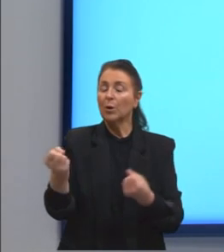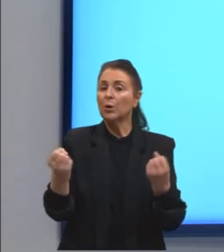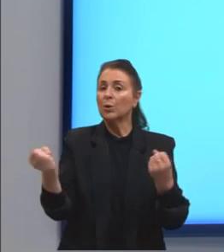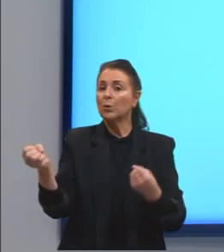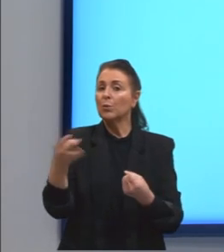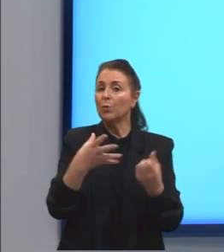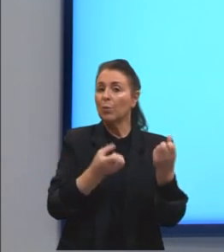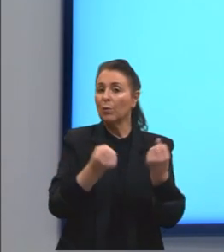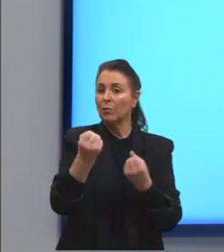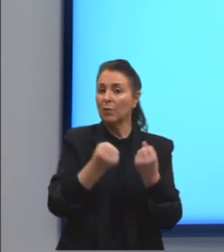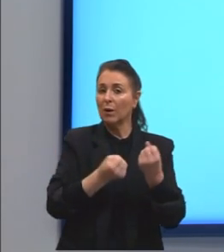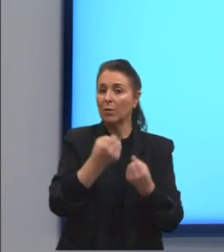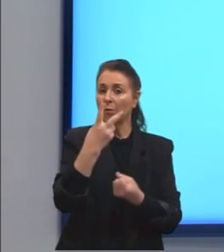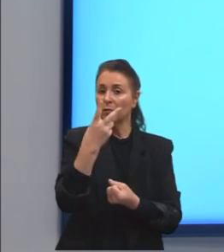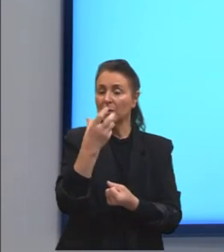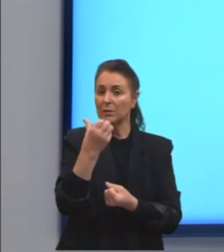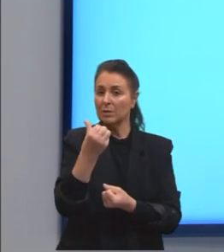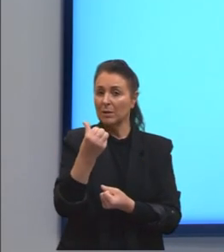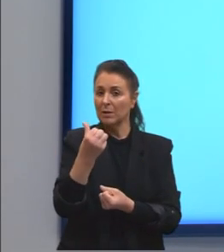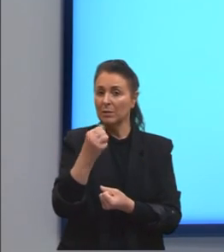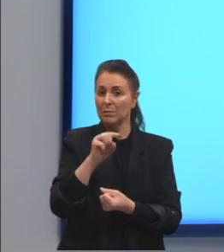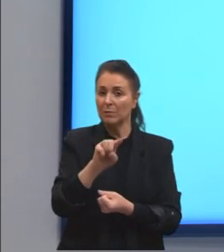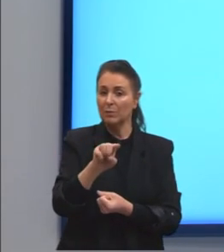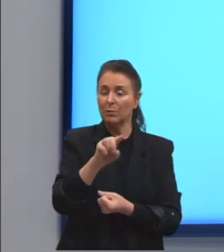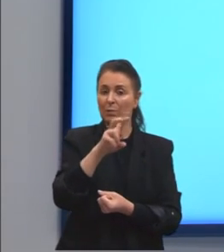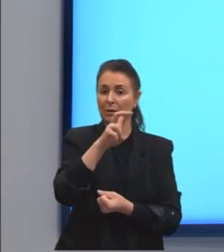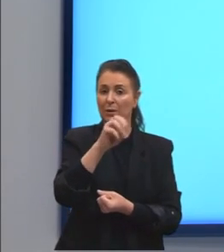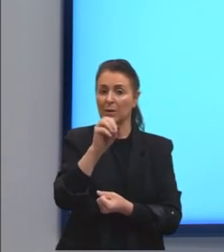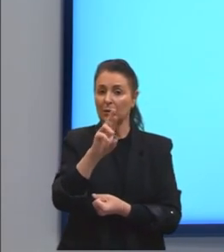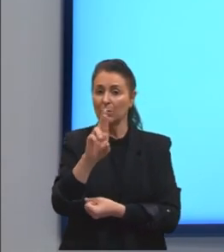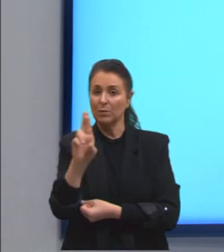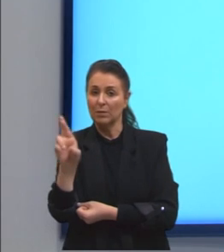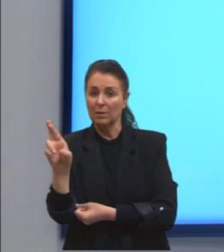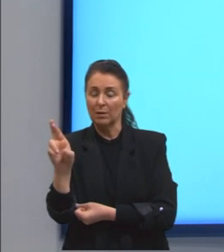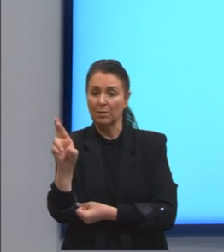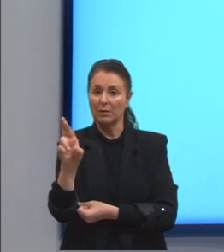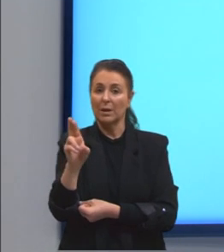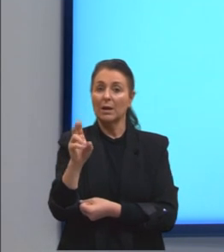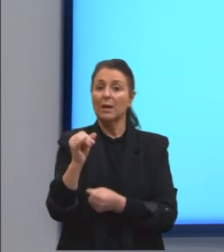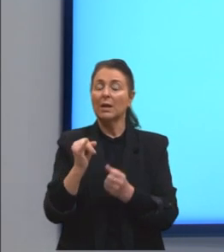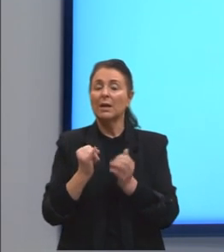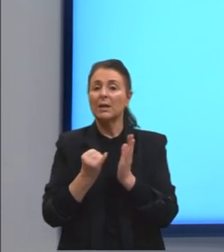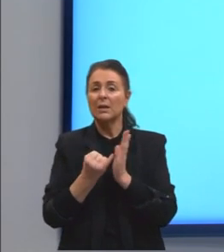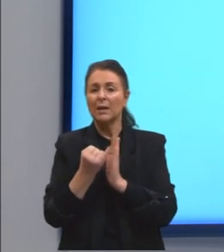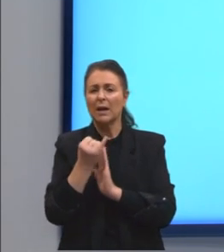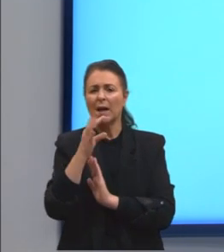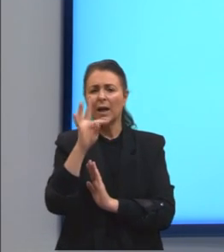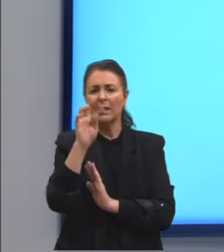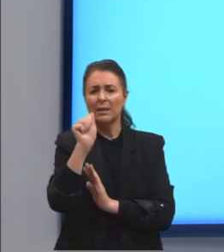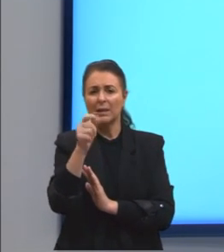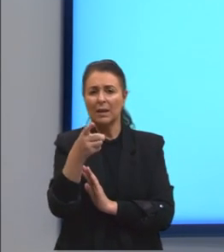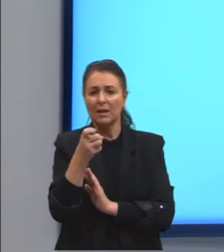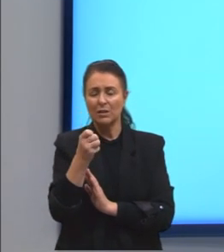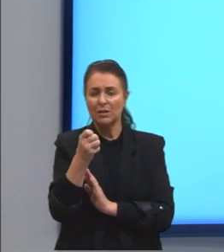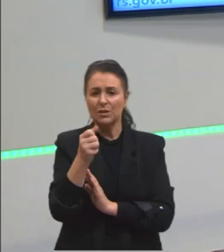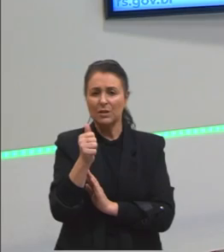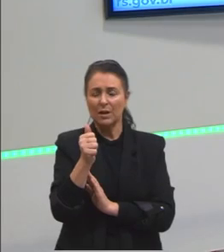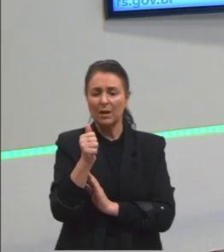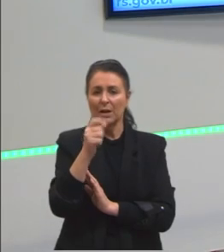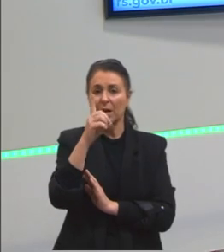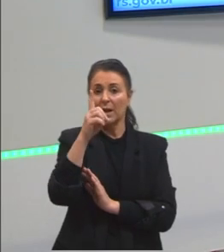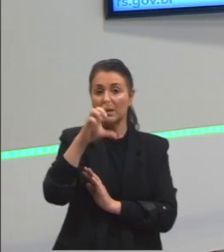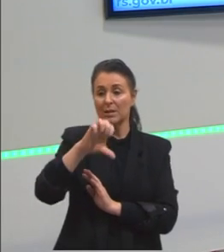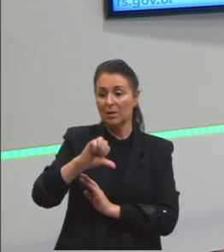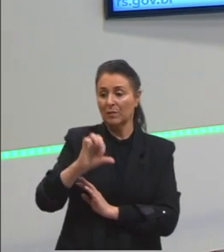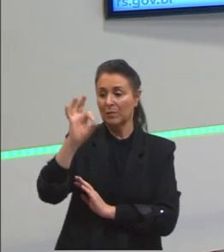era R$ 26 mil e R$ E a taxa na loja C é 19% ao